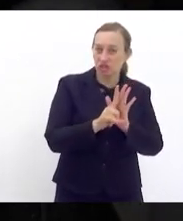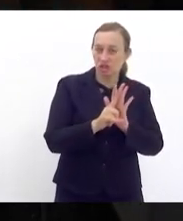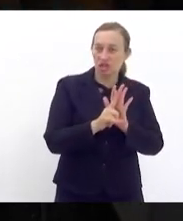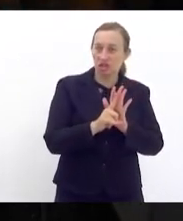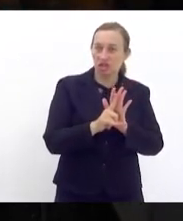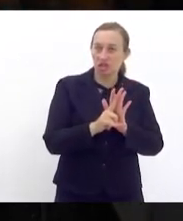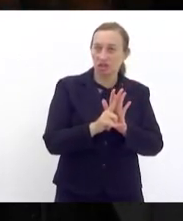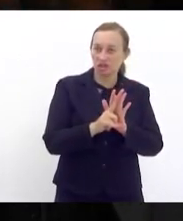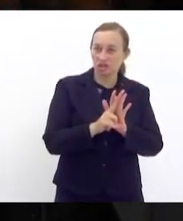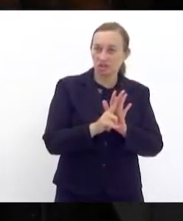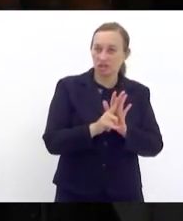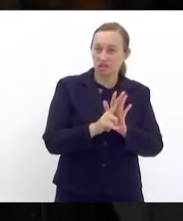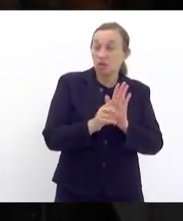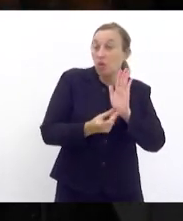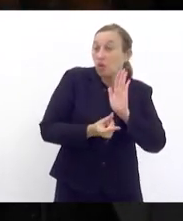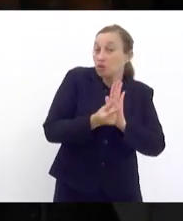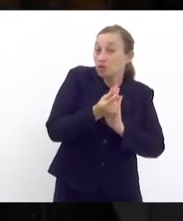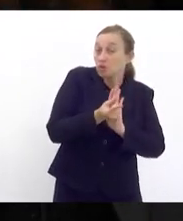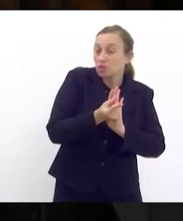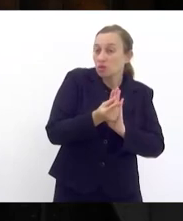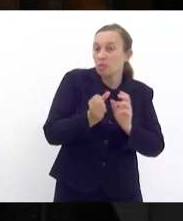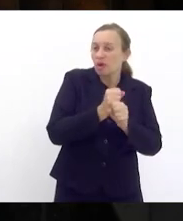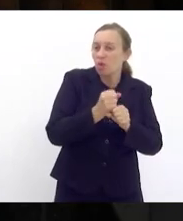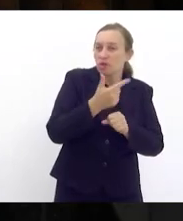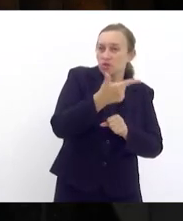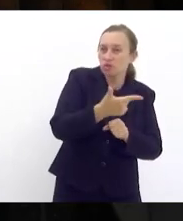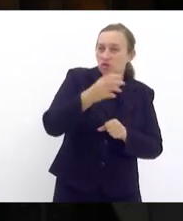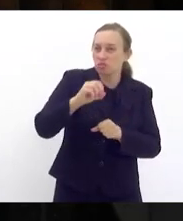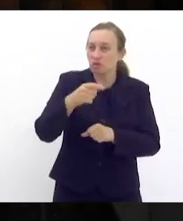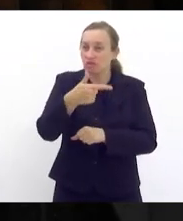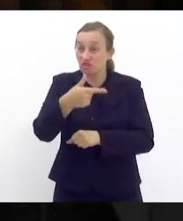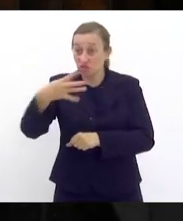orçamentárias para 2024.